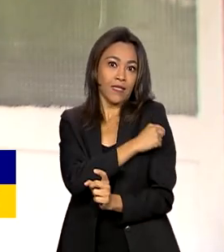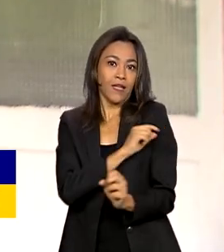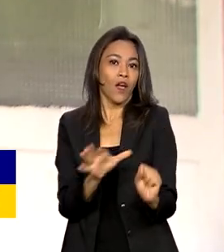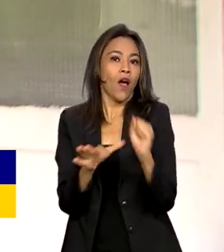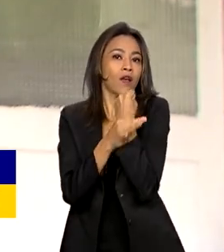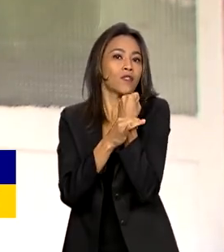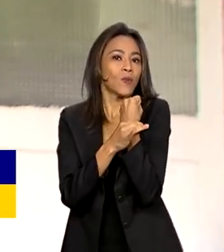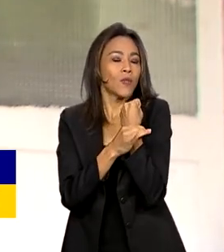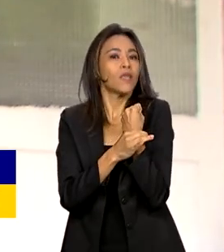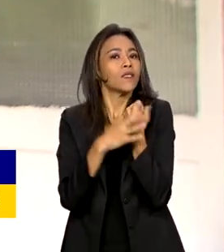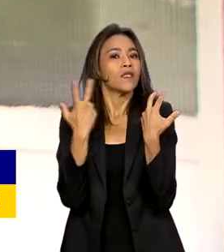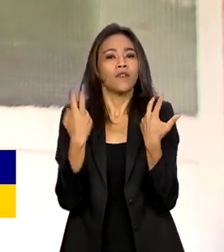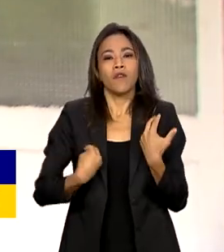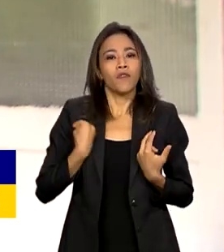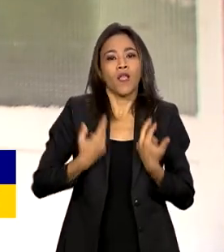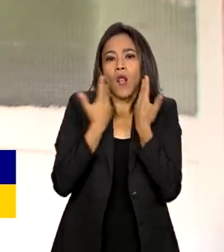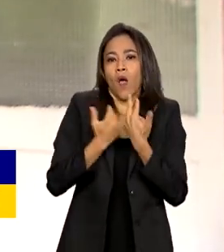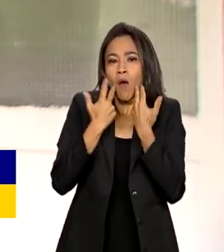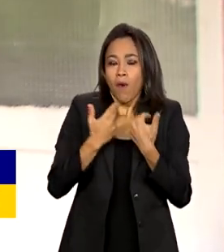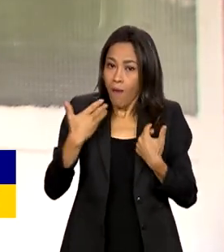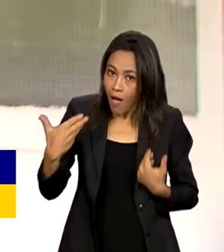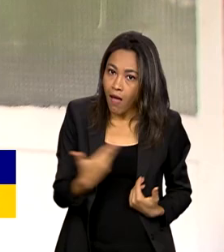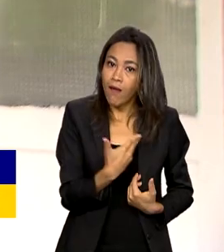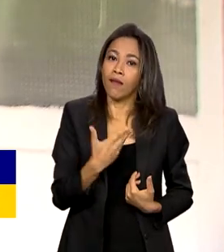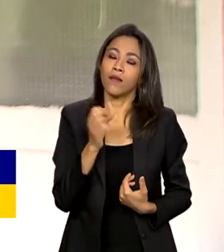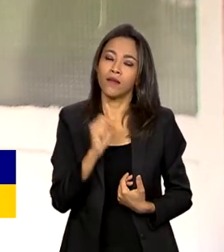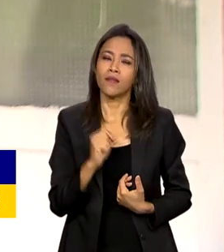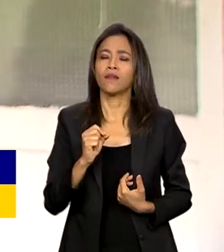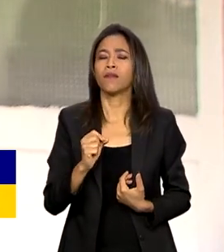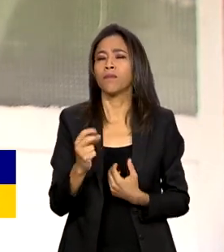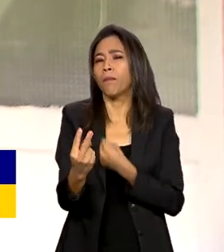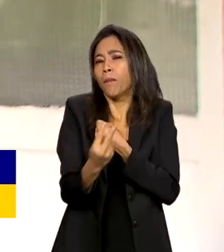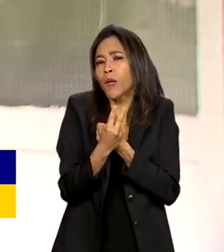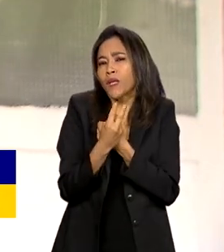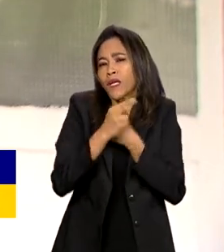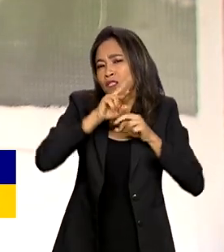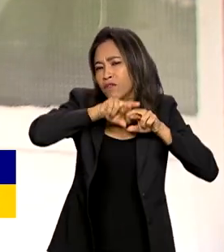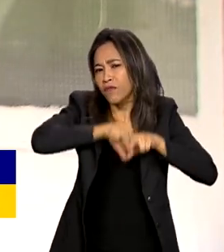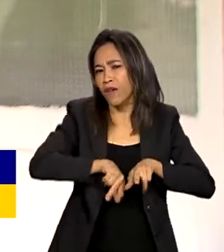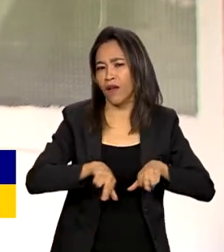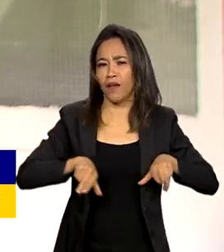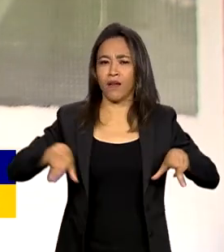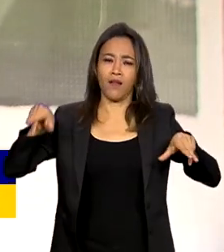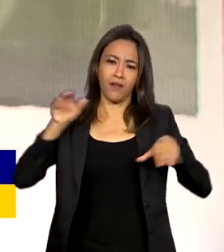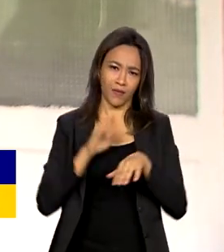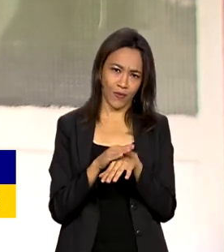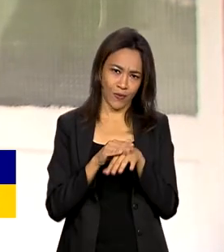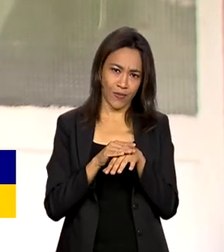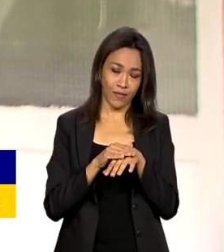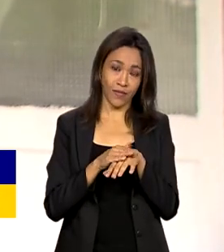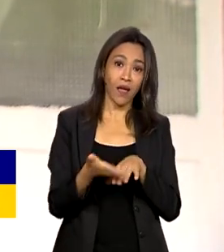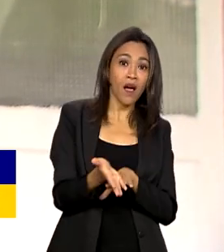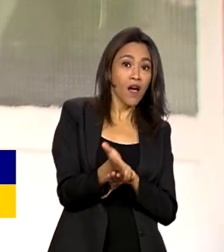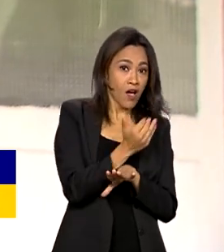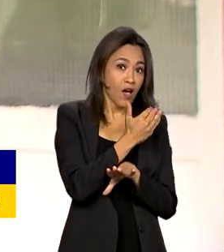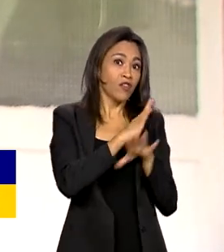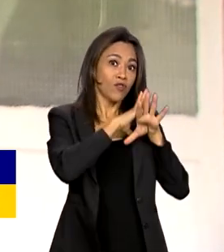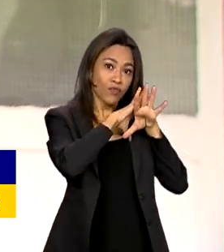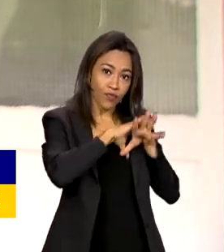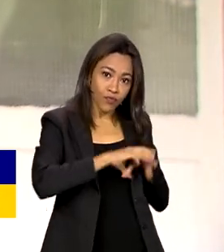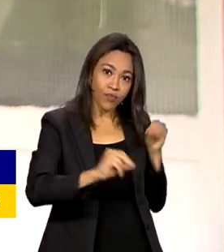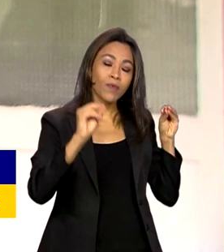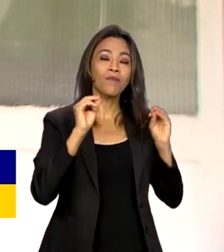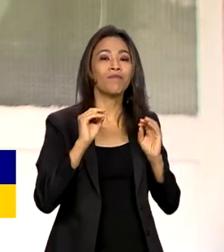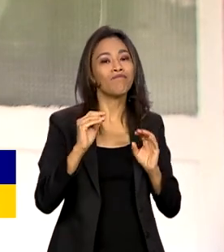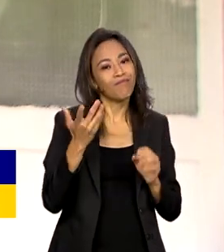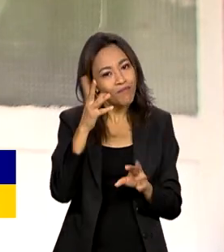elas que garantem a proteção da população para uma série de doenças. Muitas já foram erradicadas graças aos